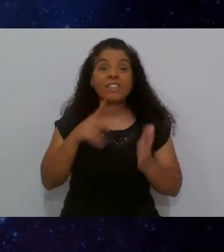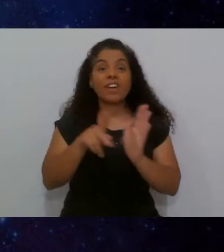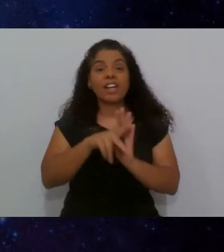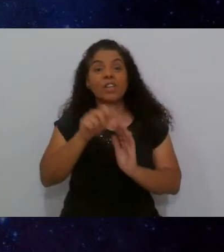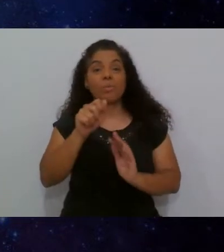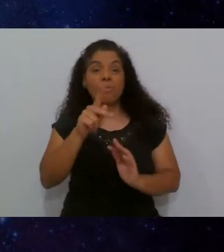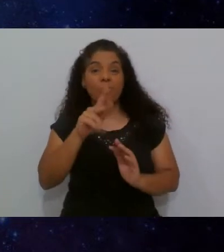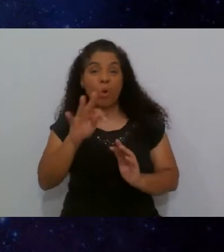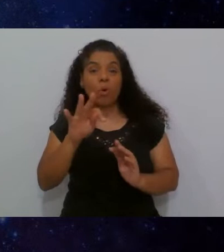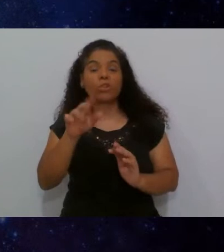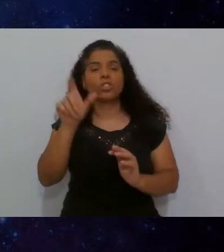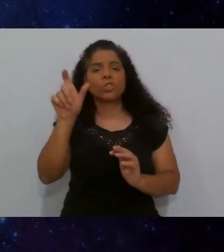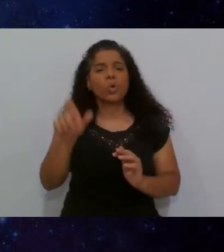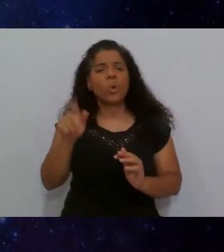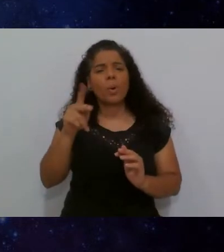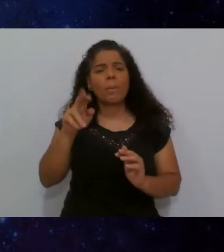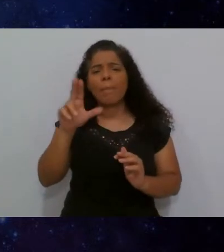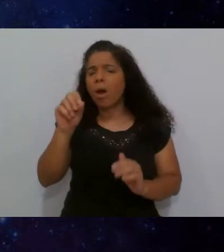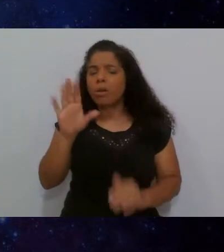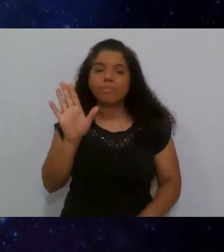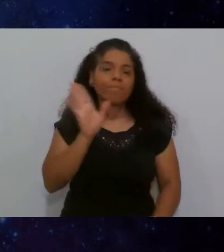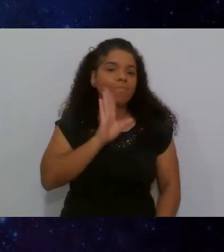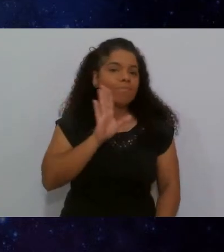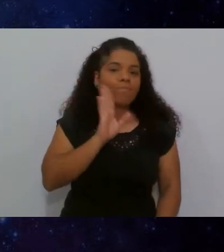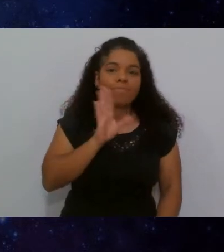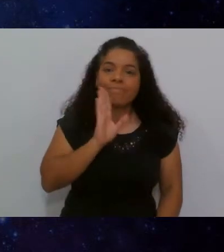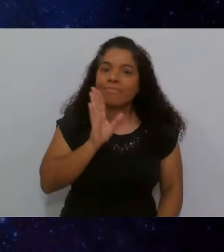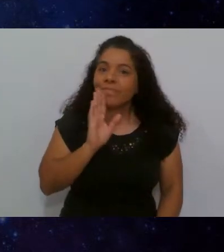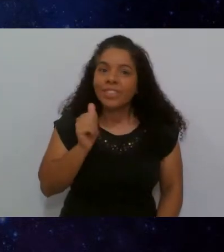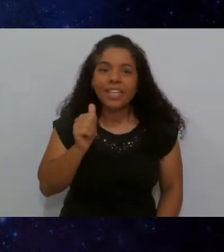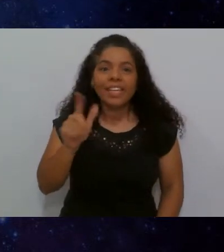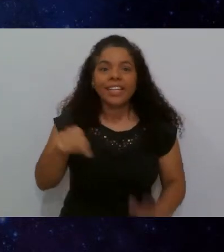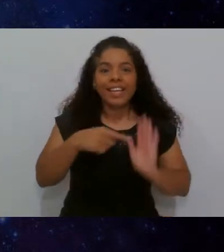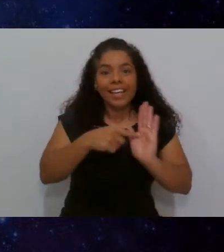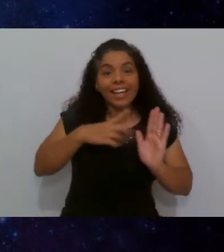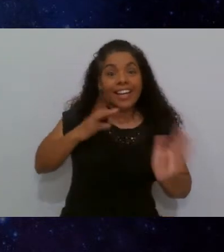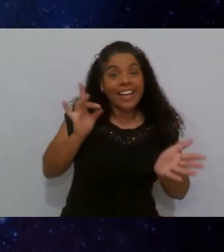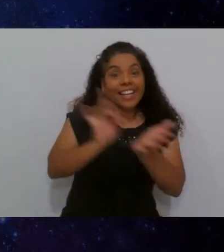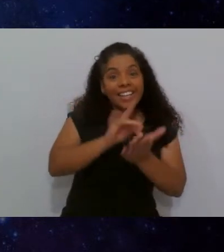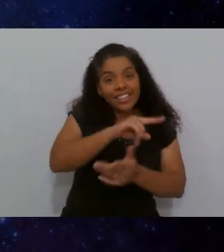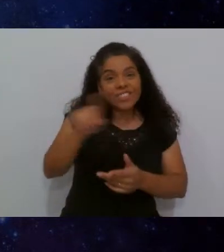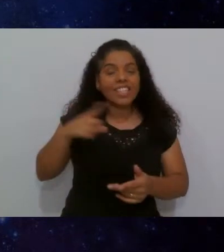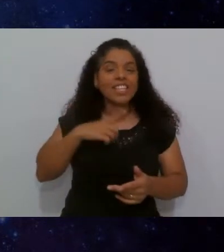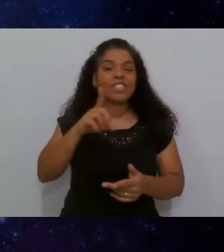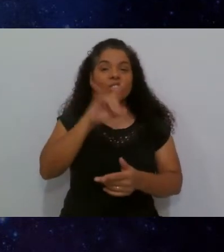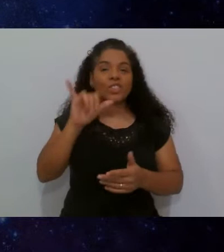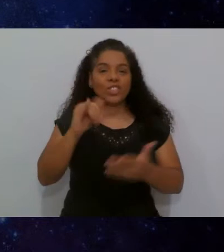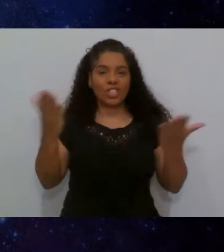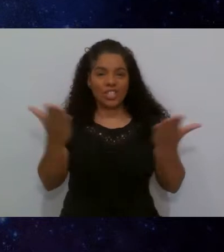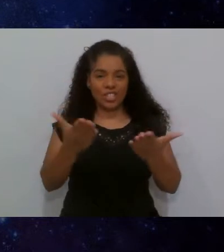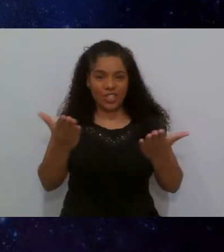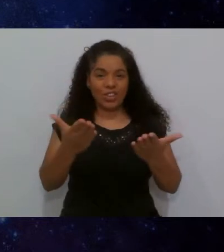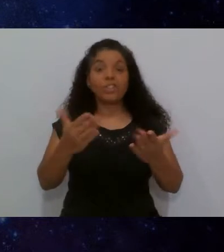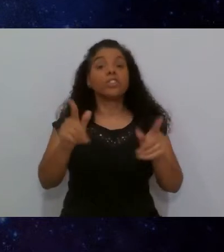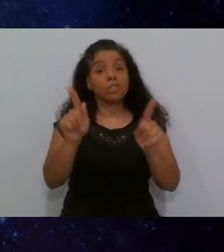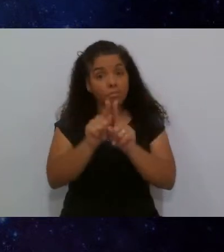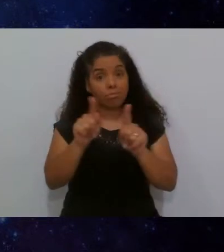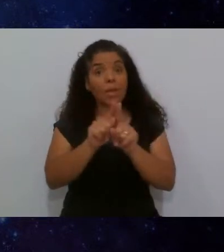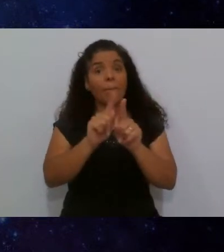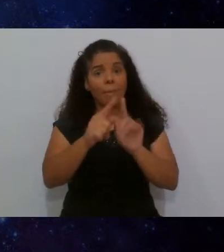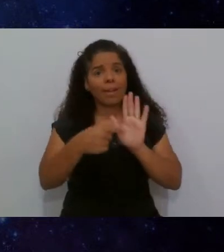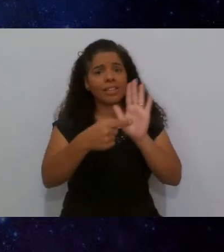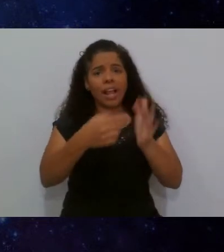Paulo em si, é um post muito bacana. Por quê? Porque ele traz uma realidade para você dos dias de hoje, mas além disso, ele traz para você